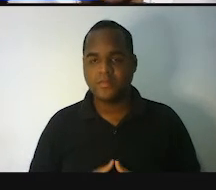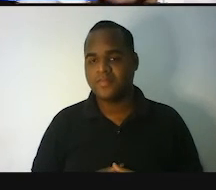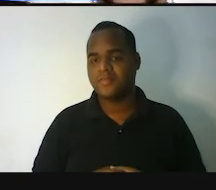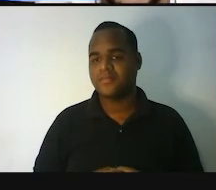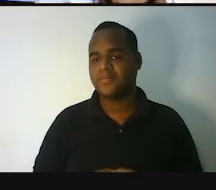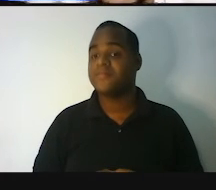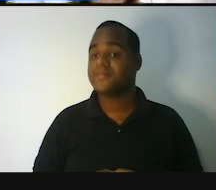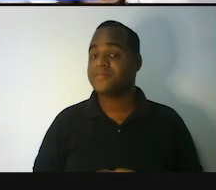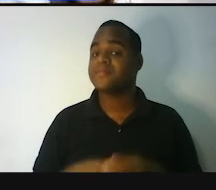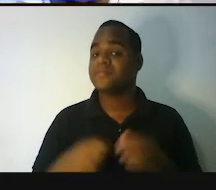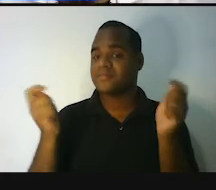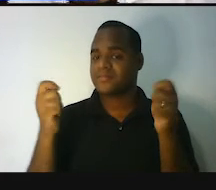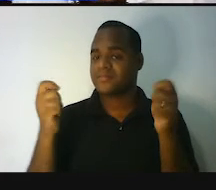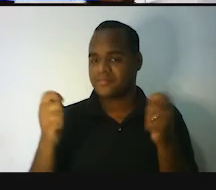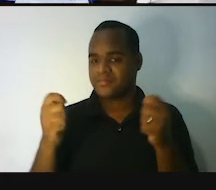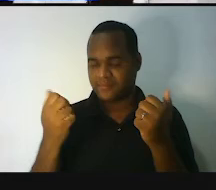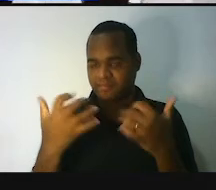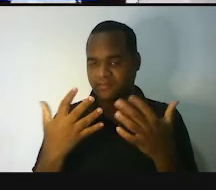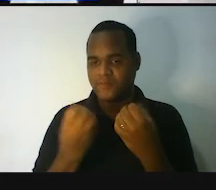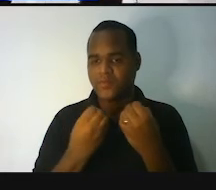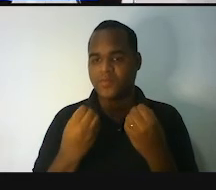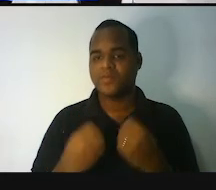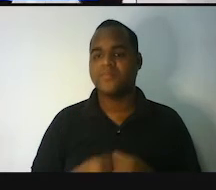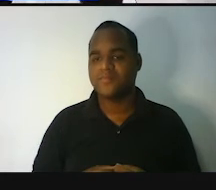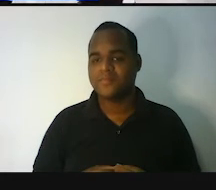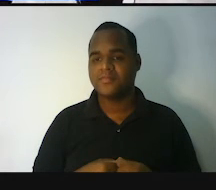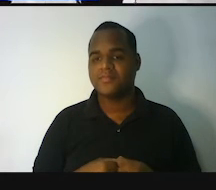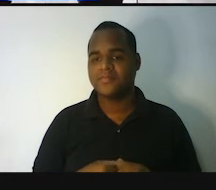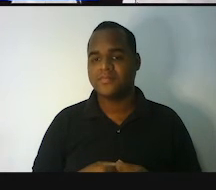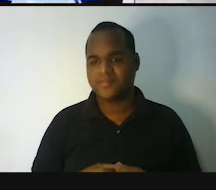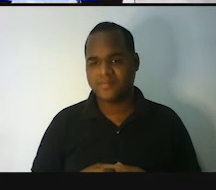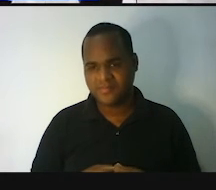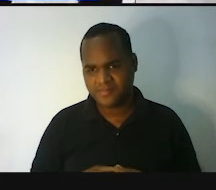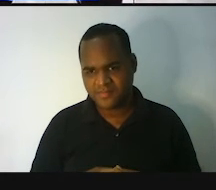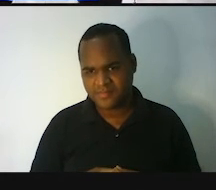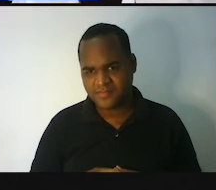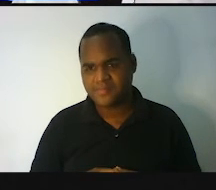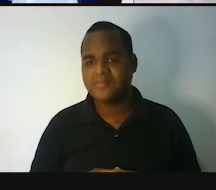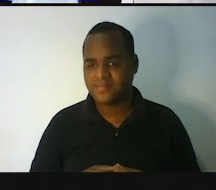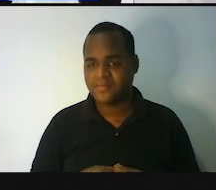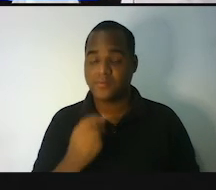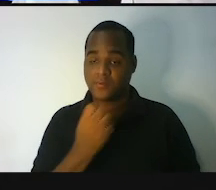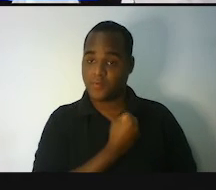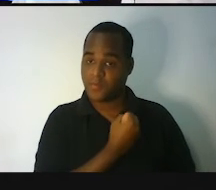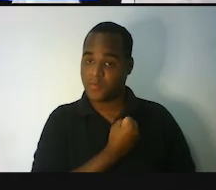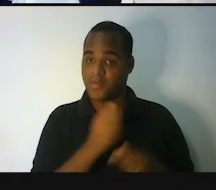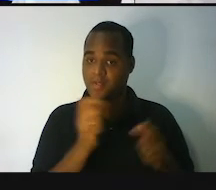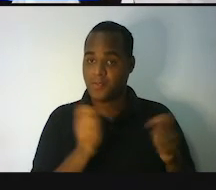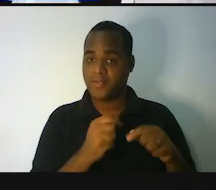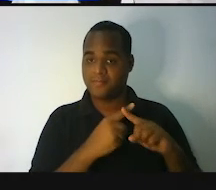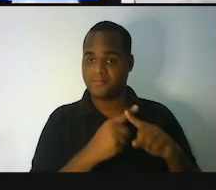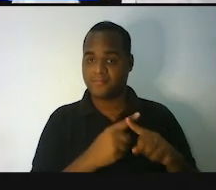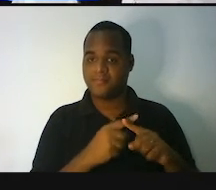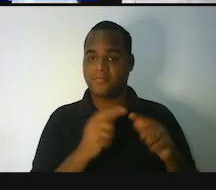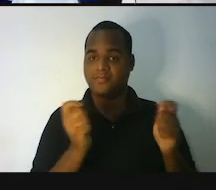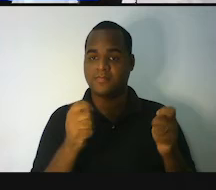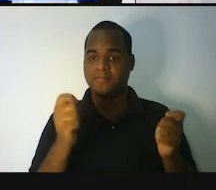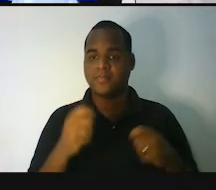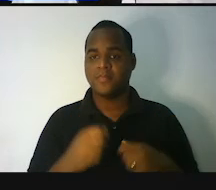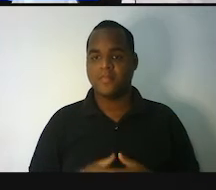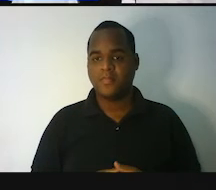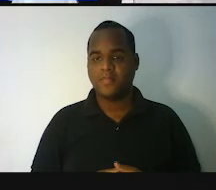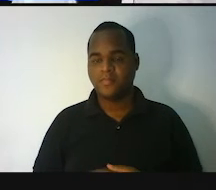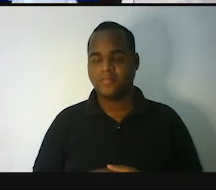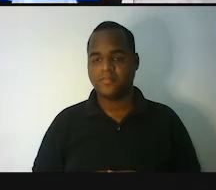E tem uma forma de escrever isso. É o seguinte, ó. Esse número que tá multiplicando, que é o um, a gente